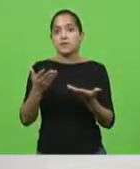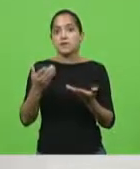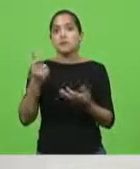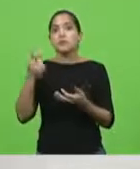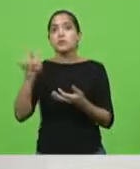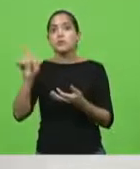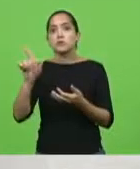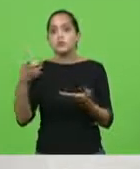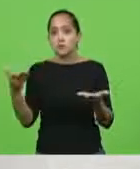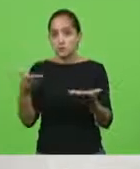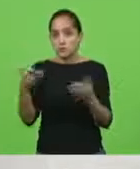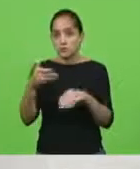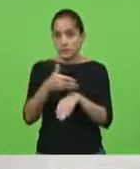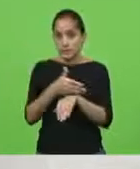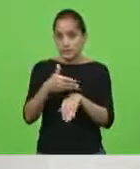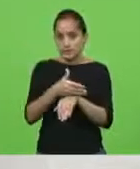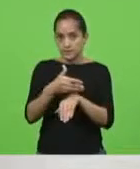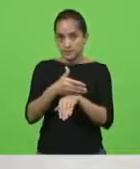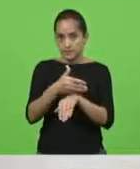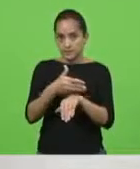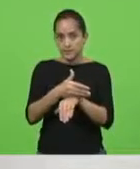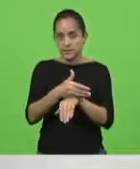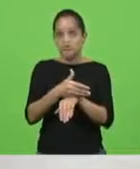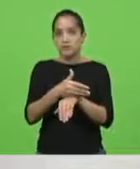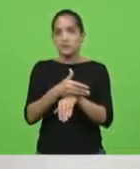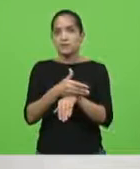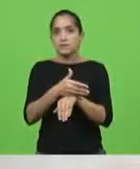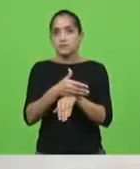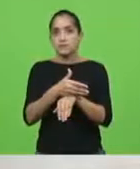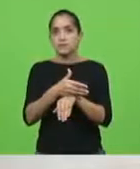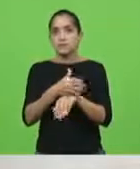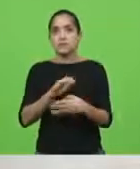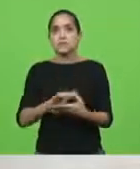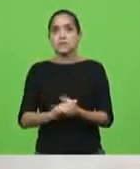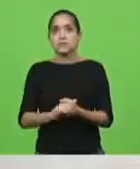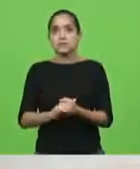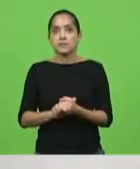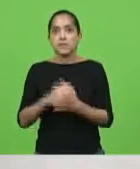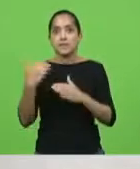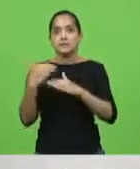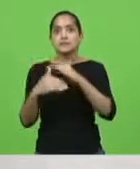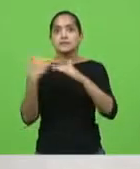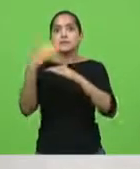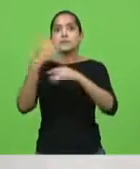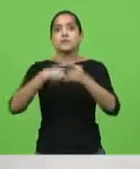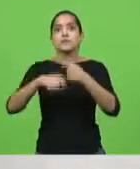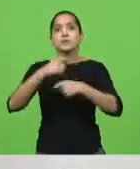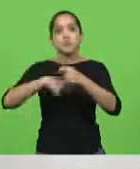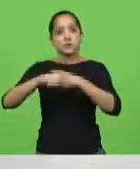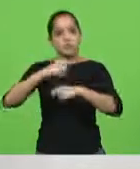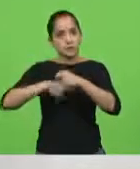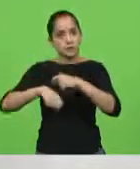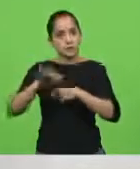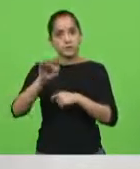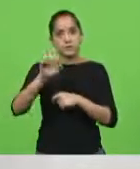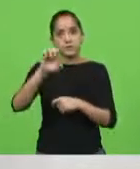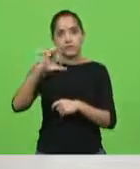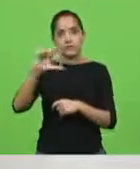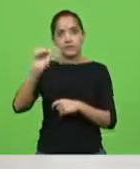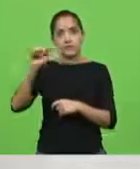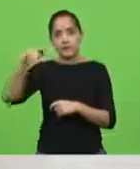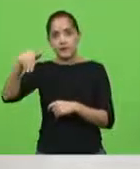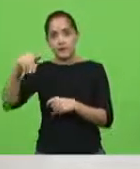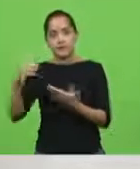hoje eu participei da instalação da Câmara Técnica de Desenvolvimento Econômico da FECAM num